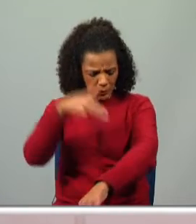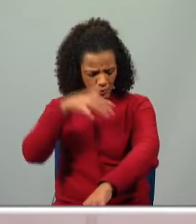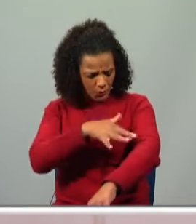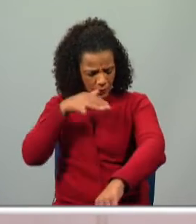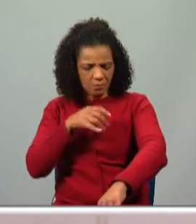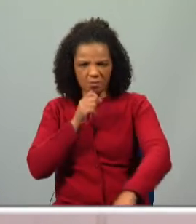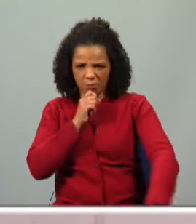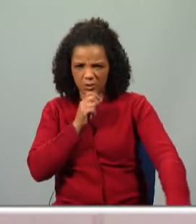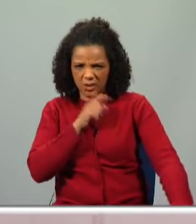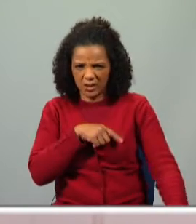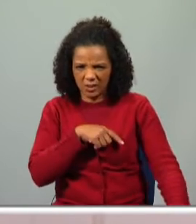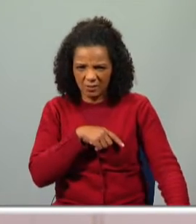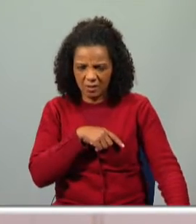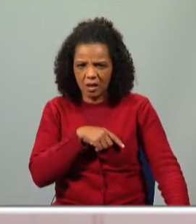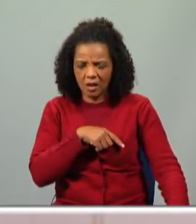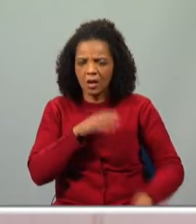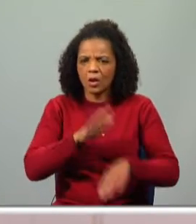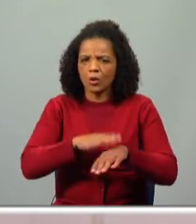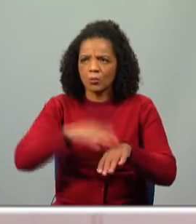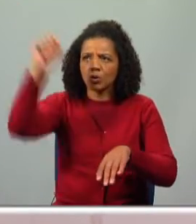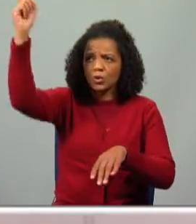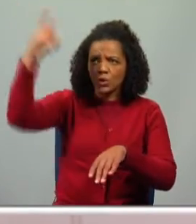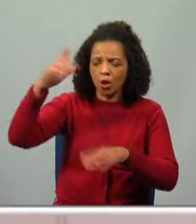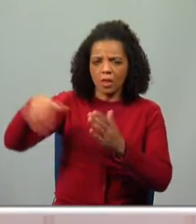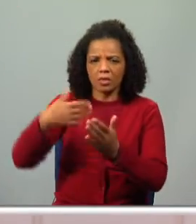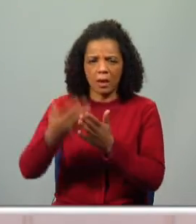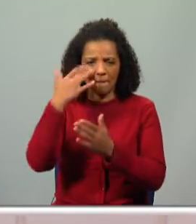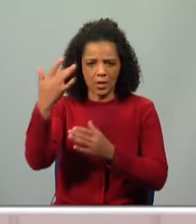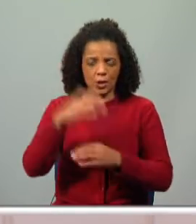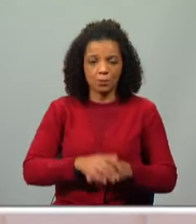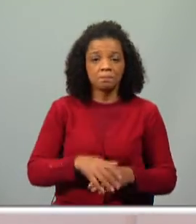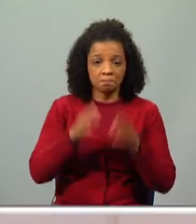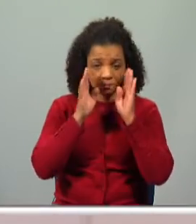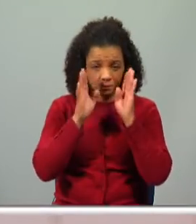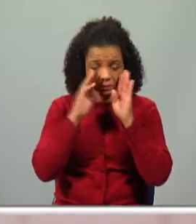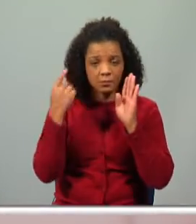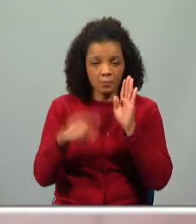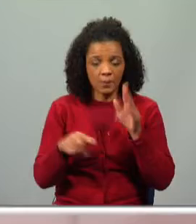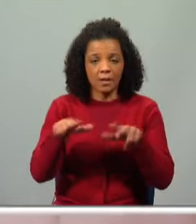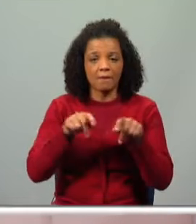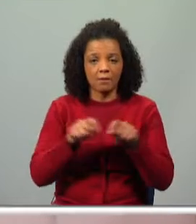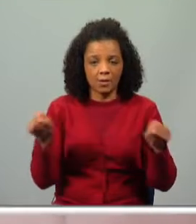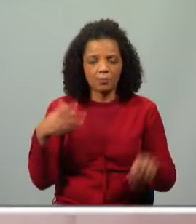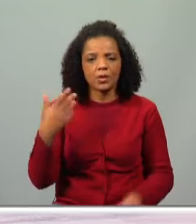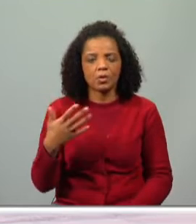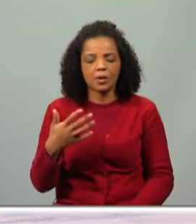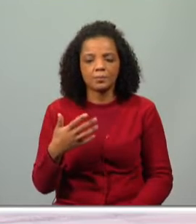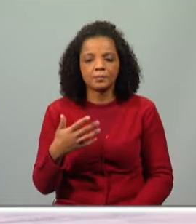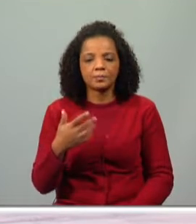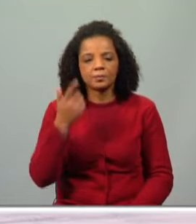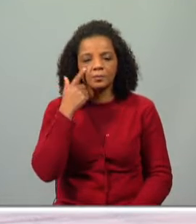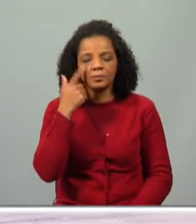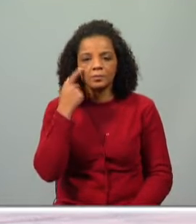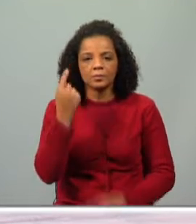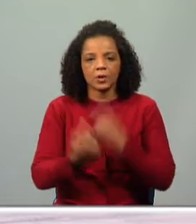será que ela apanhou o brilho do sol? Bom, estiveste com atenção a este vídeo, vamos, então, agora ver